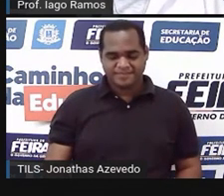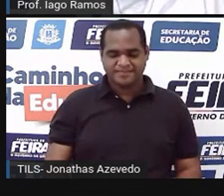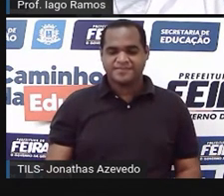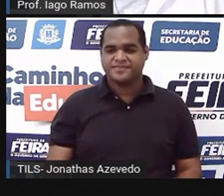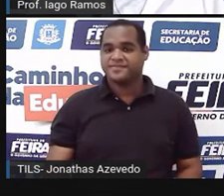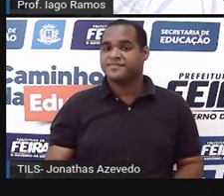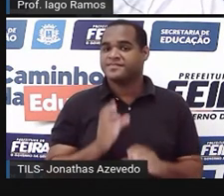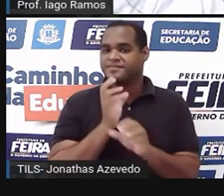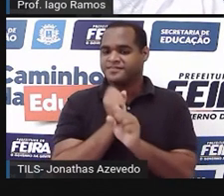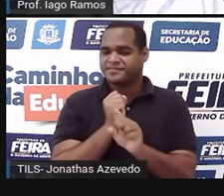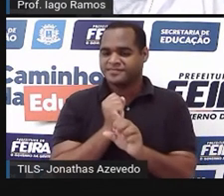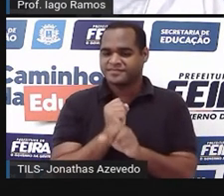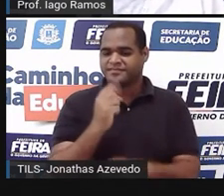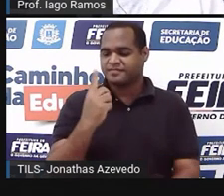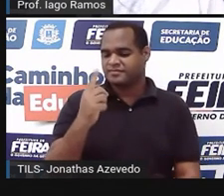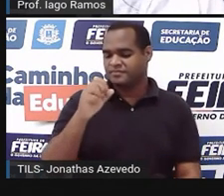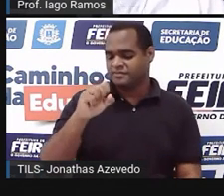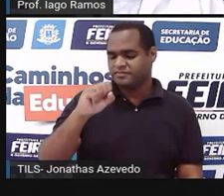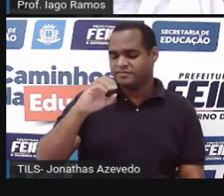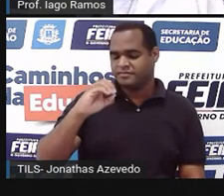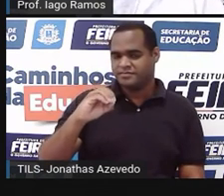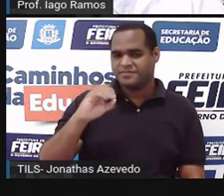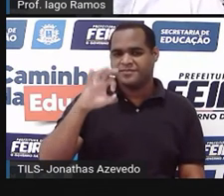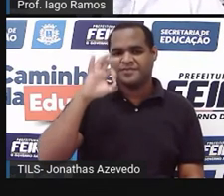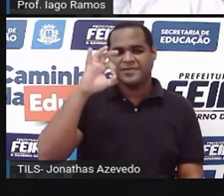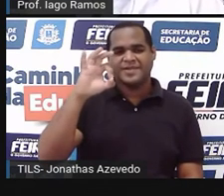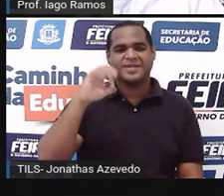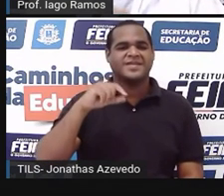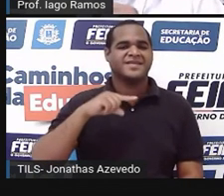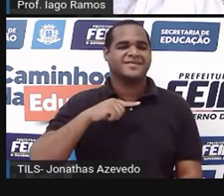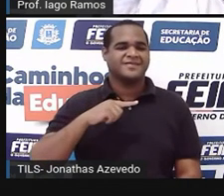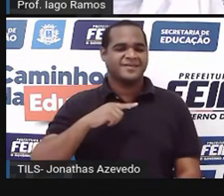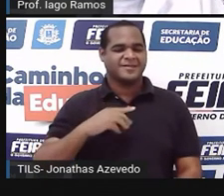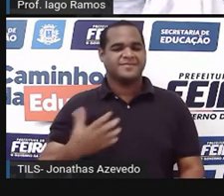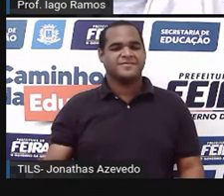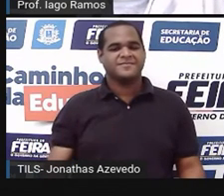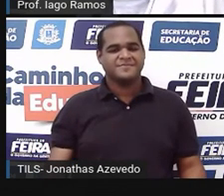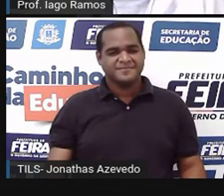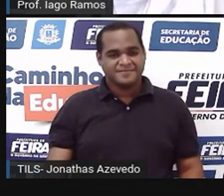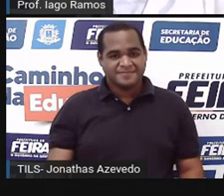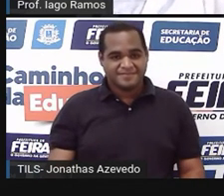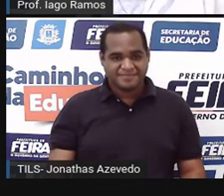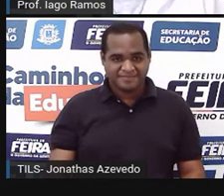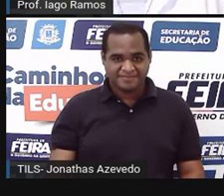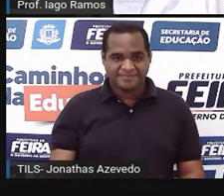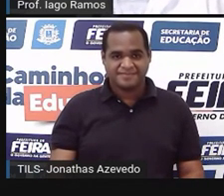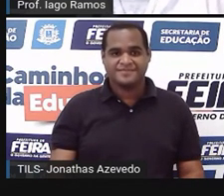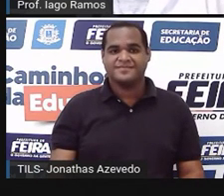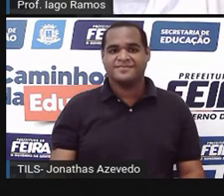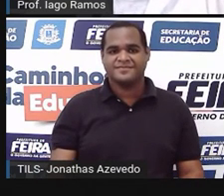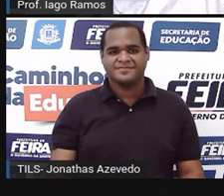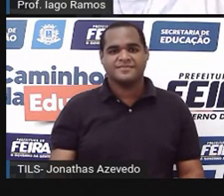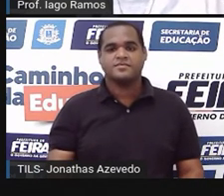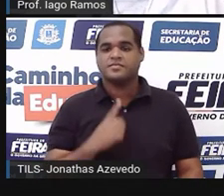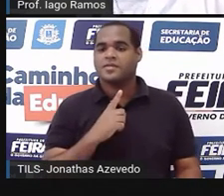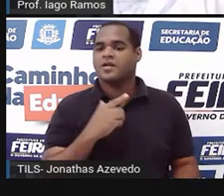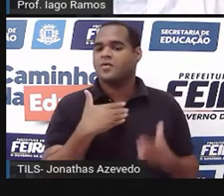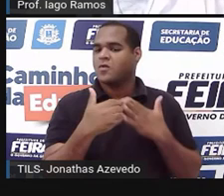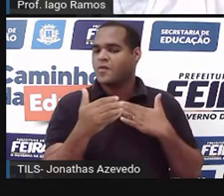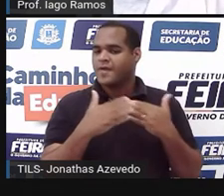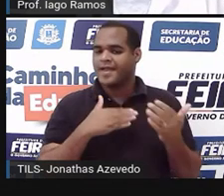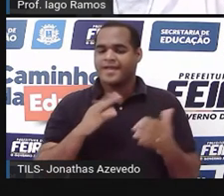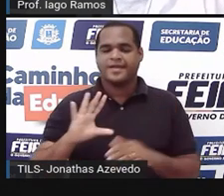soma é sempre 180 graus galera em qualquer